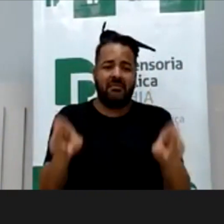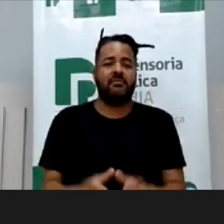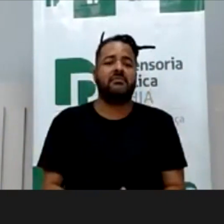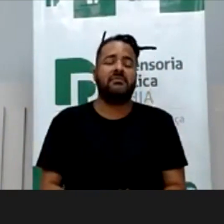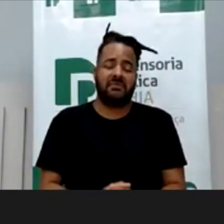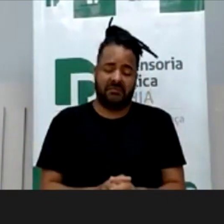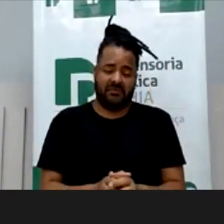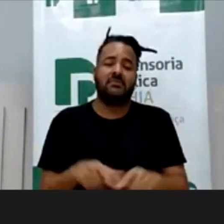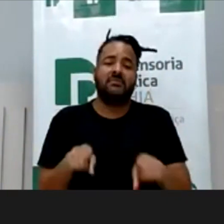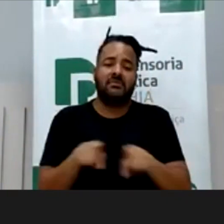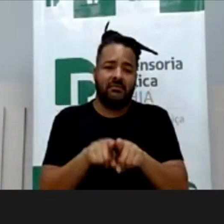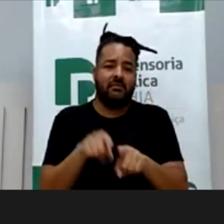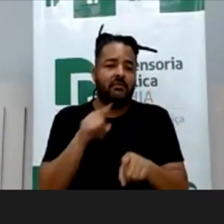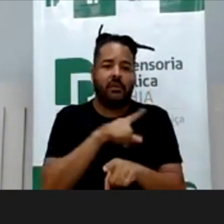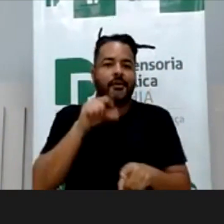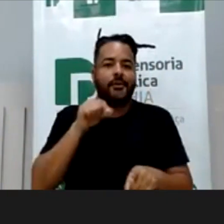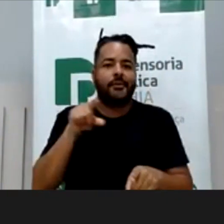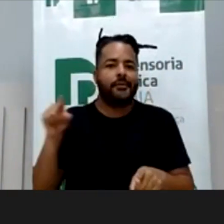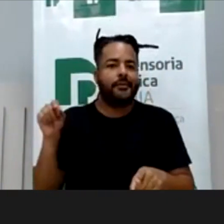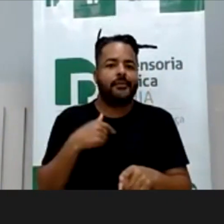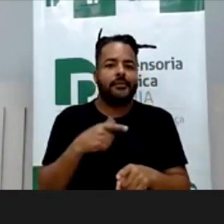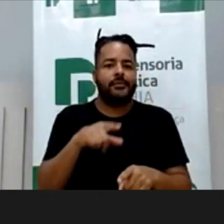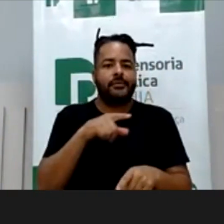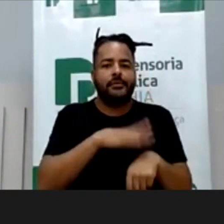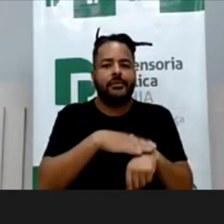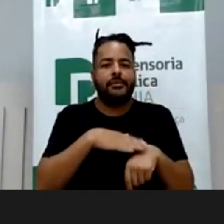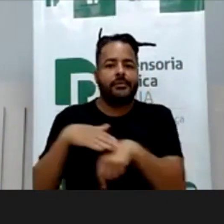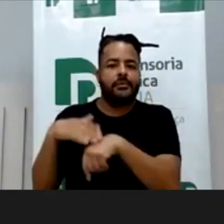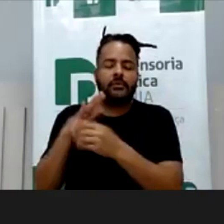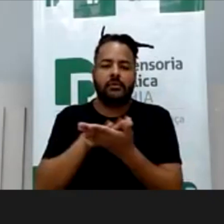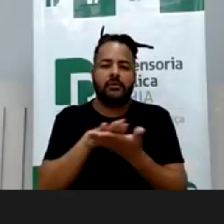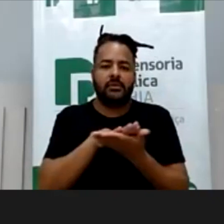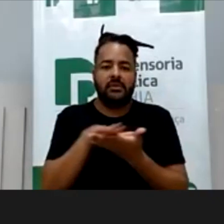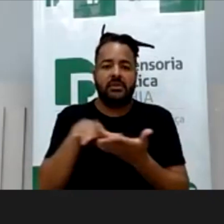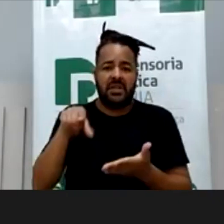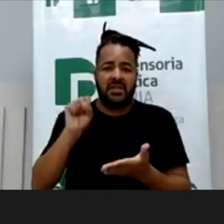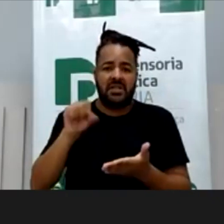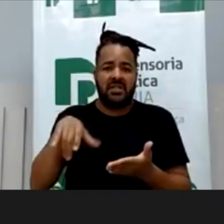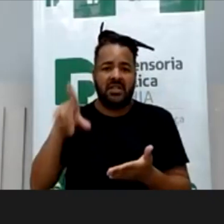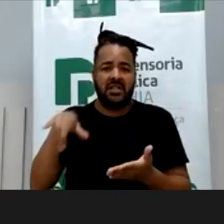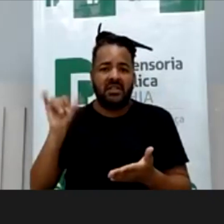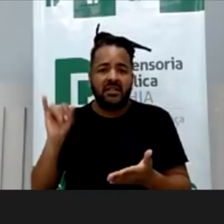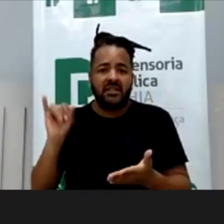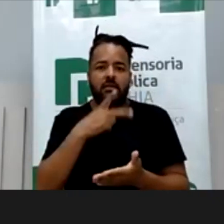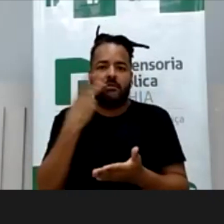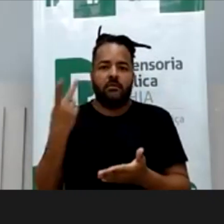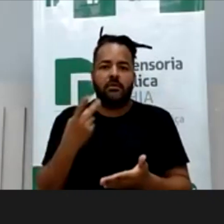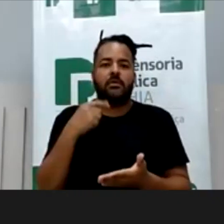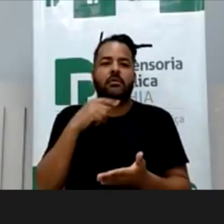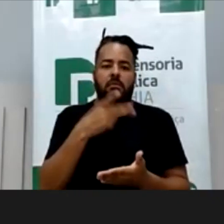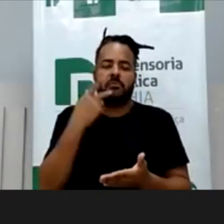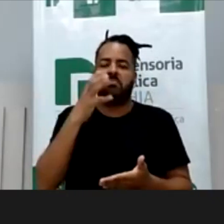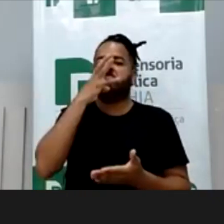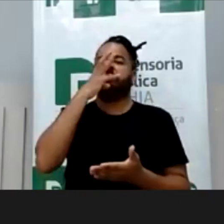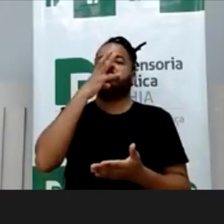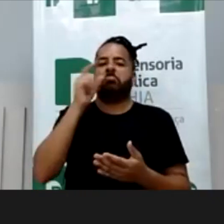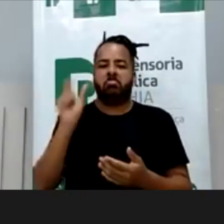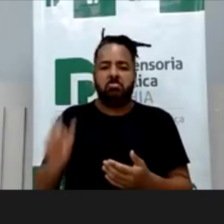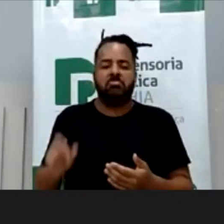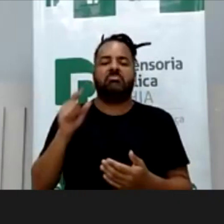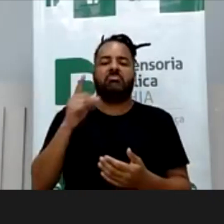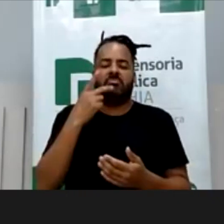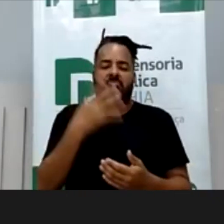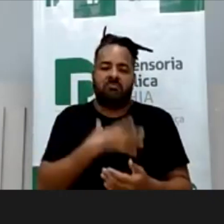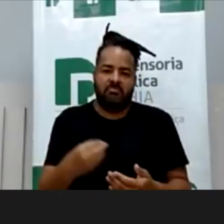porque é, ninguém ali escolheu aquilo, é Sandy falando da filha, admirei muito, eu li isso de Sandy, e, é,